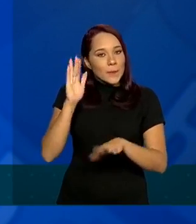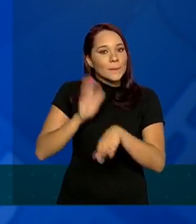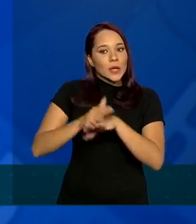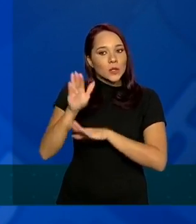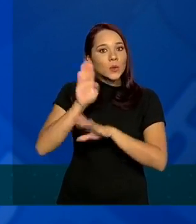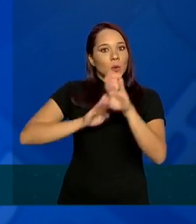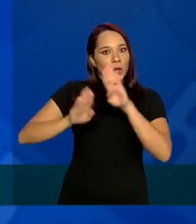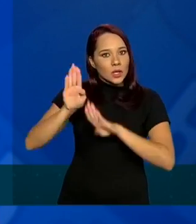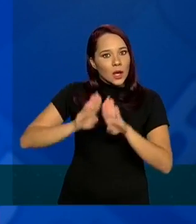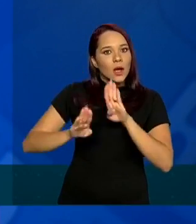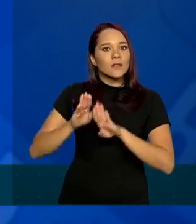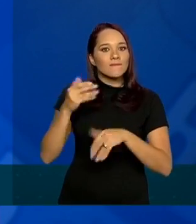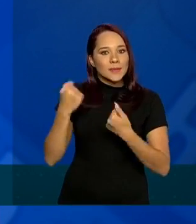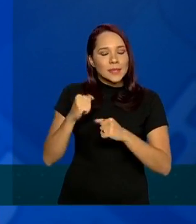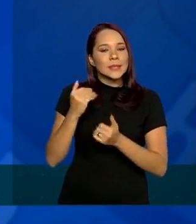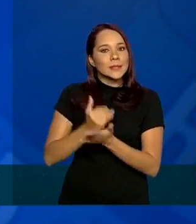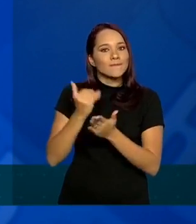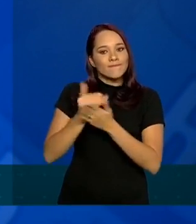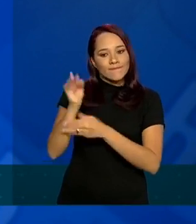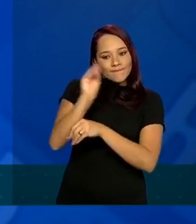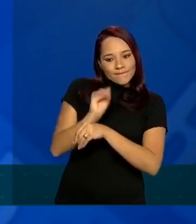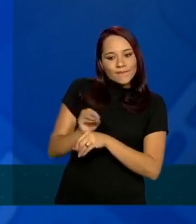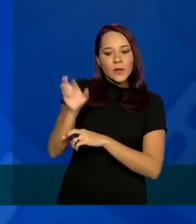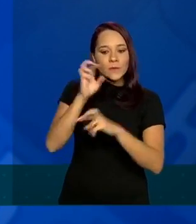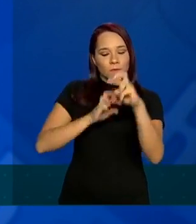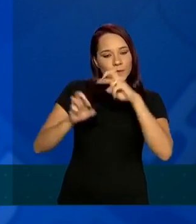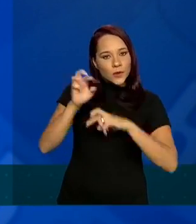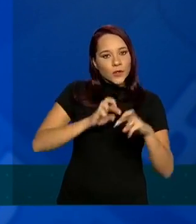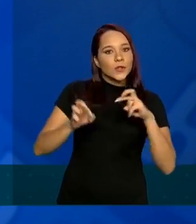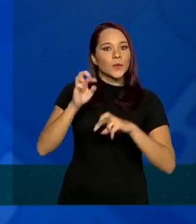casos das populações de comunidades e favelas.